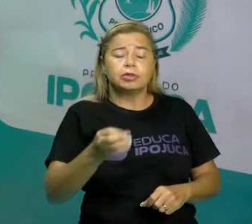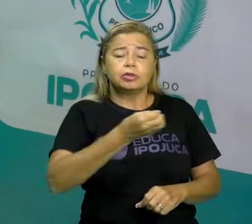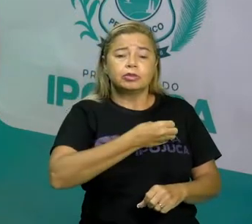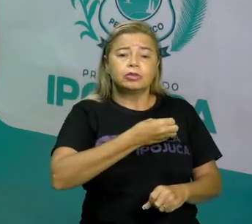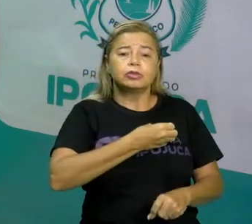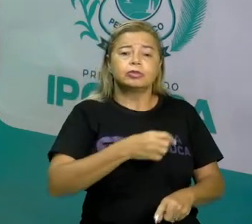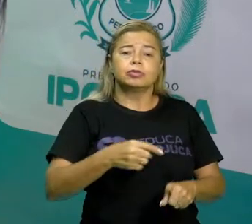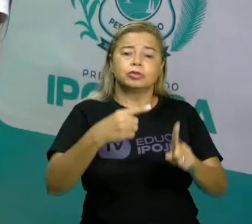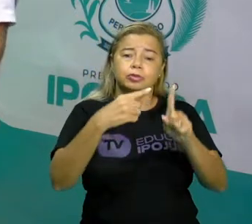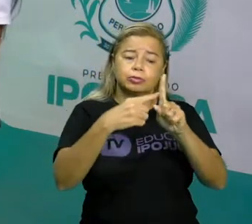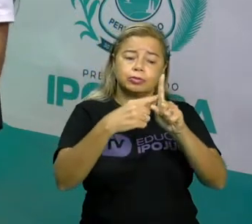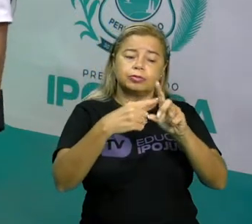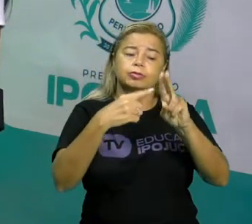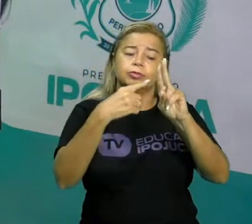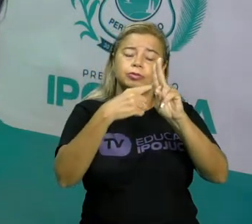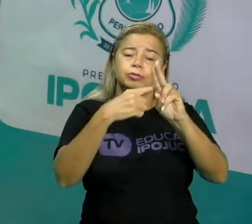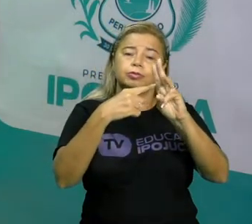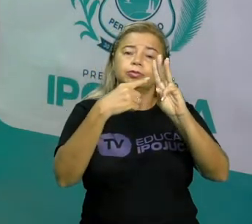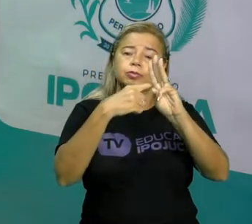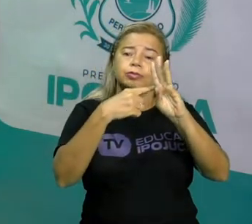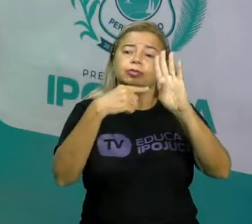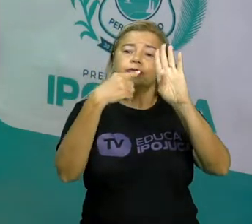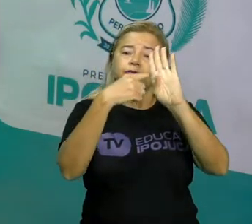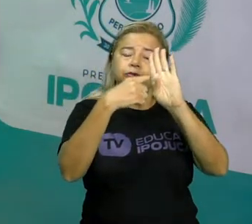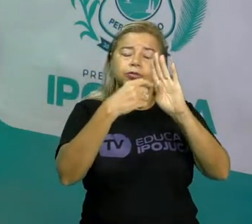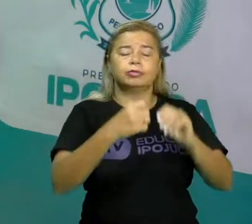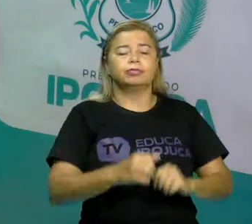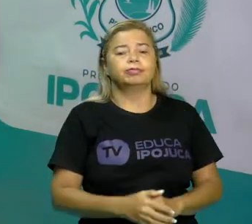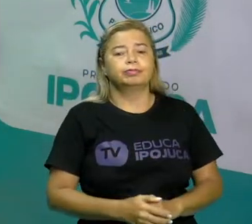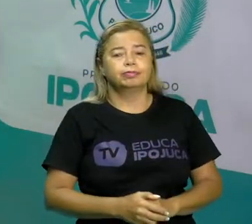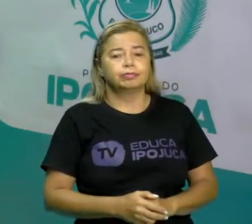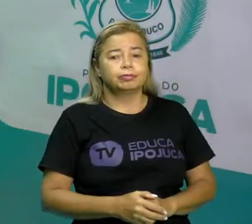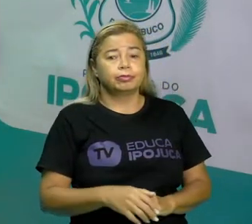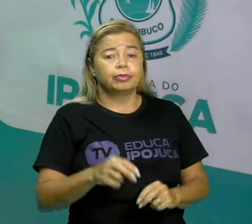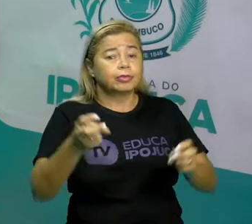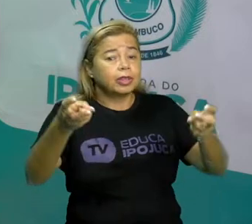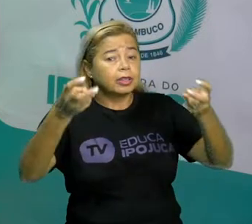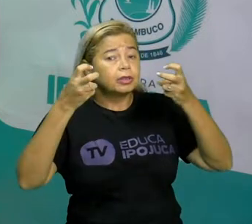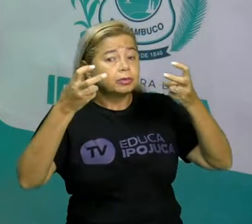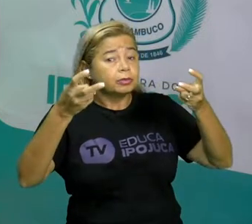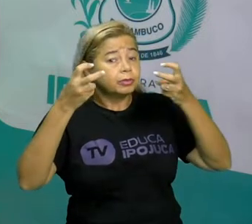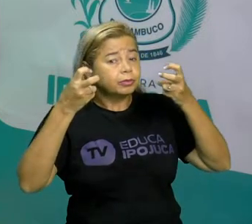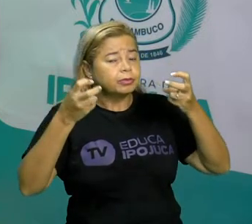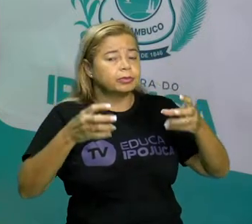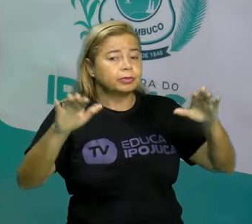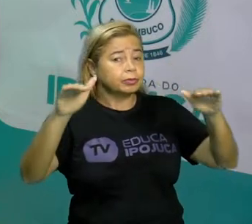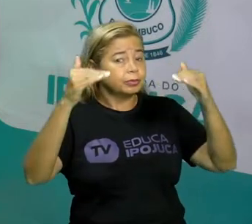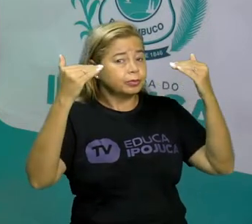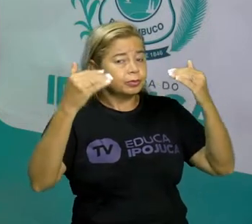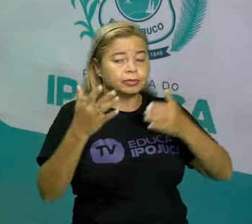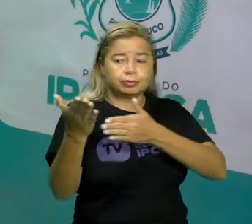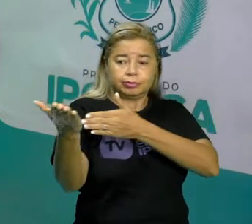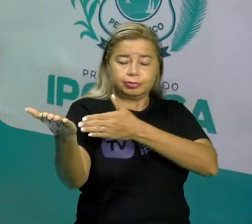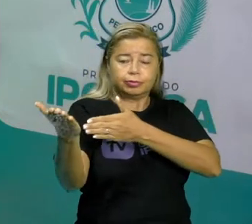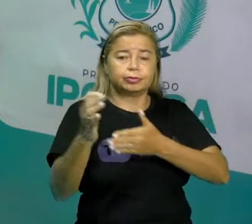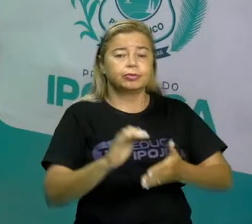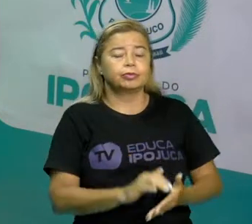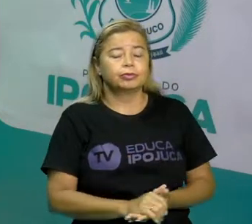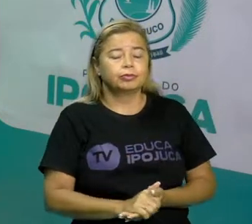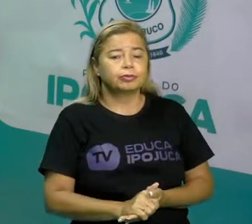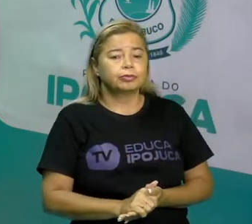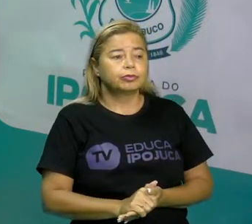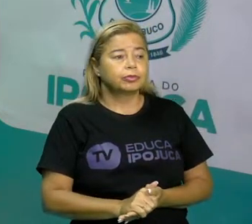unidade de milhar e dezena de milhar. Se você observar, preste atenção aqui na nossa tela da nossa TV,